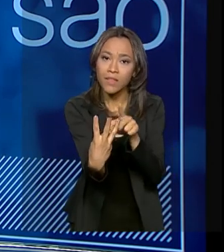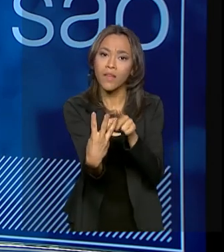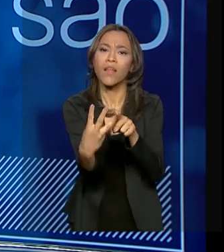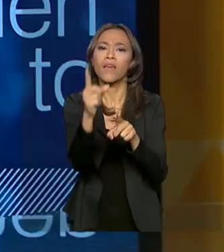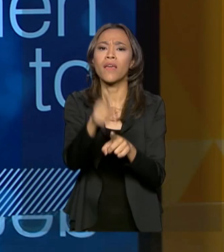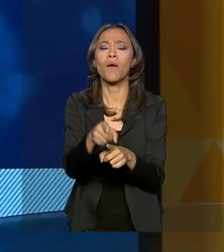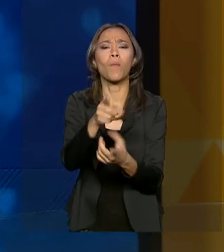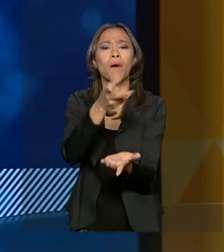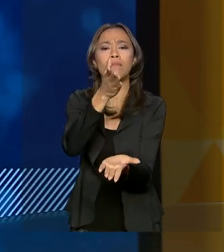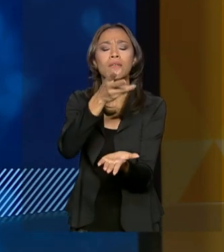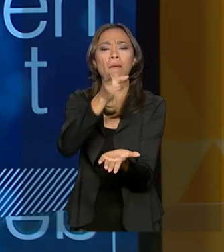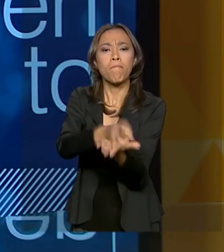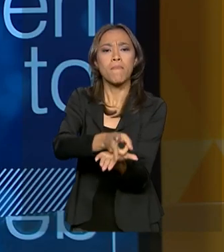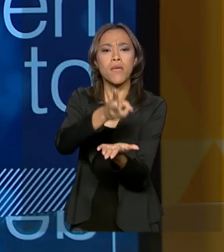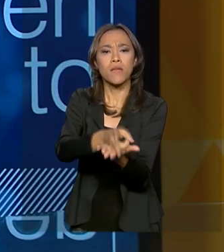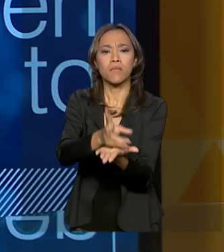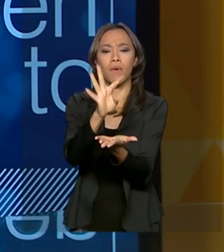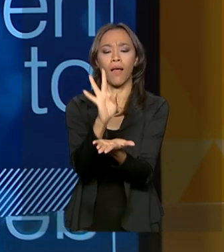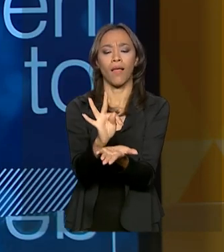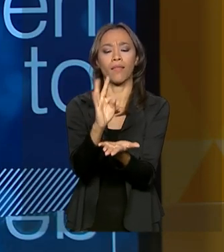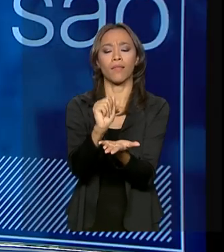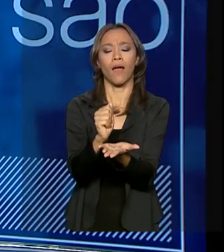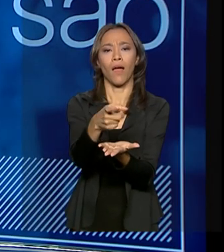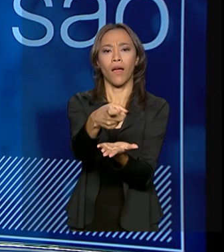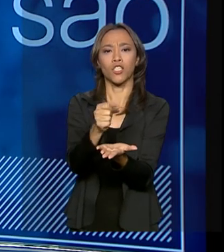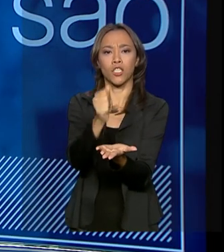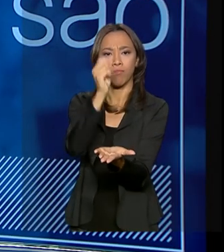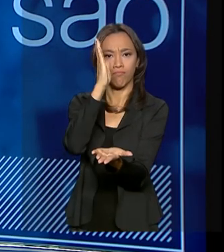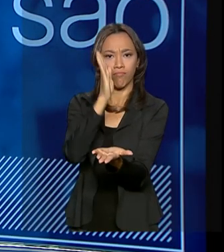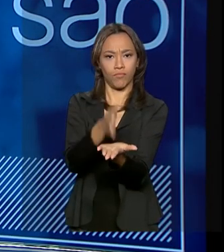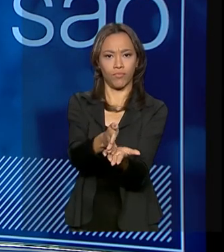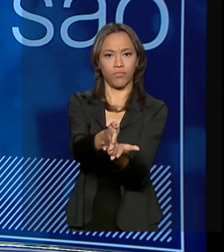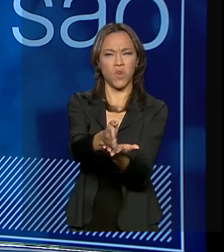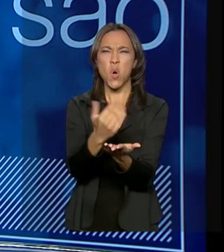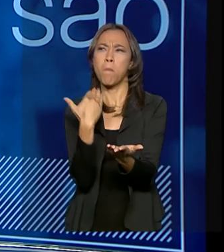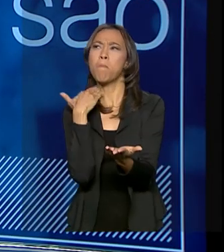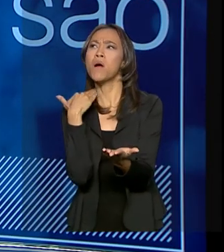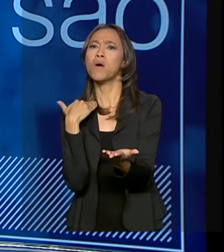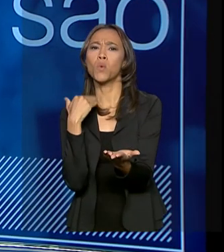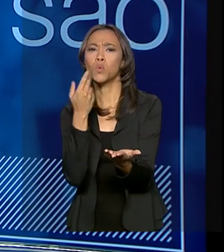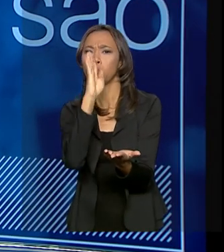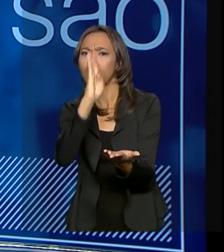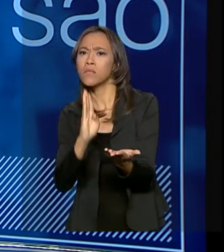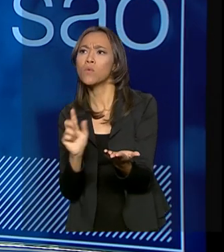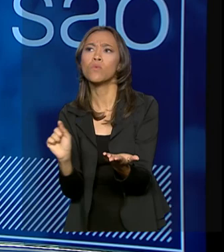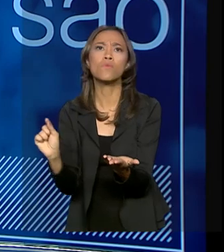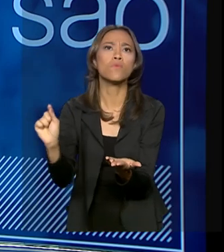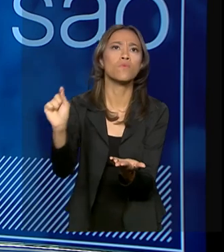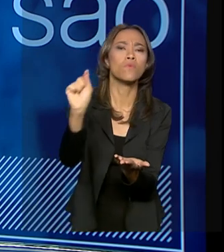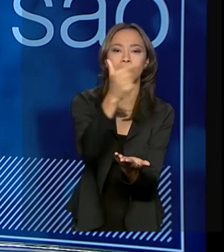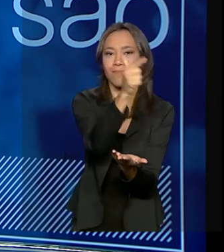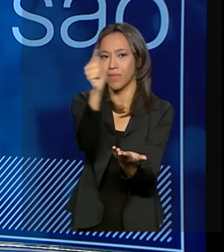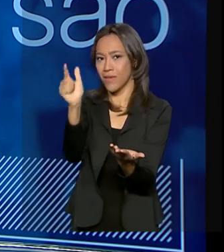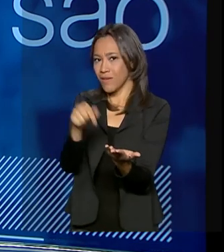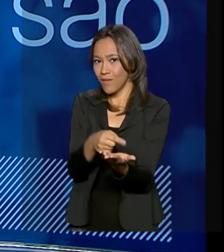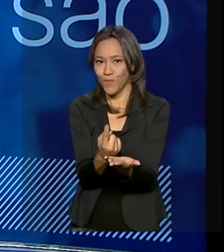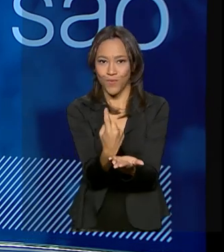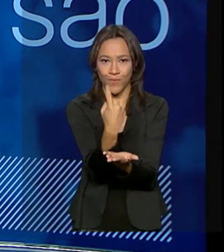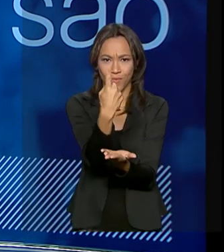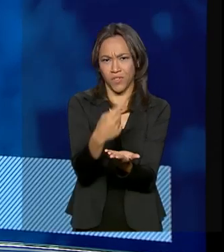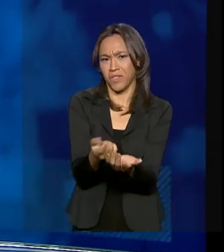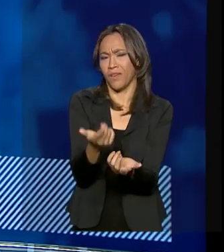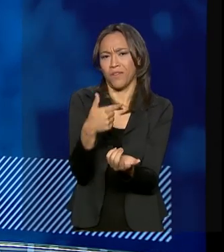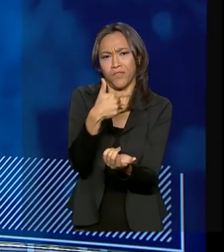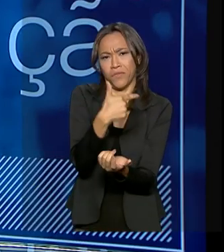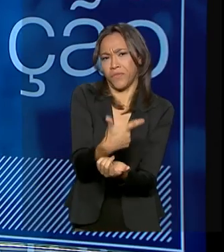fixa, pré-fixada. Nenhum banco no Brasil oferece hoje um crédito imobiliário de 20,